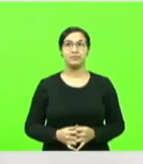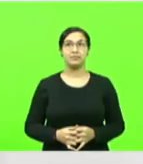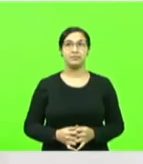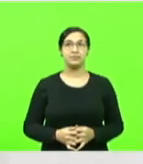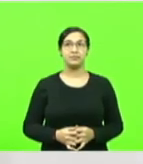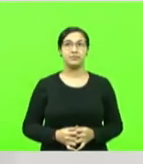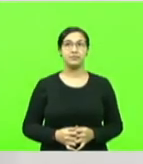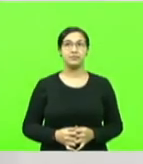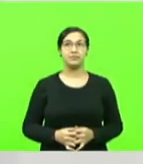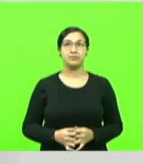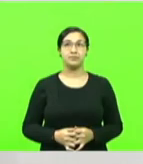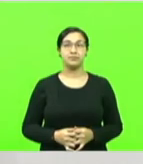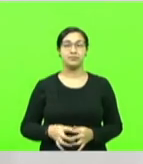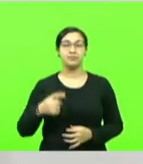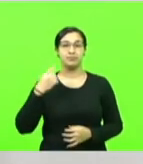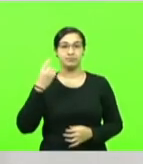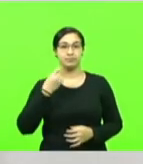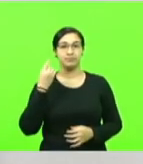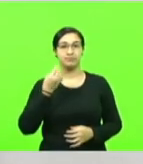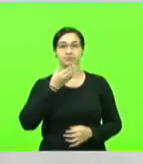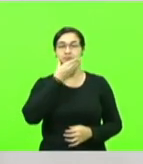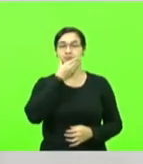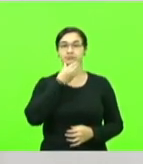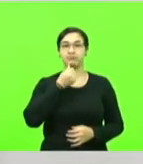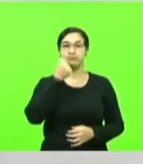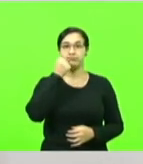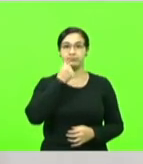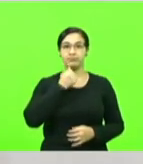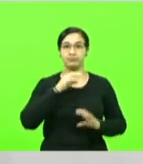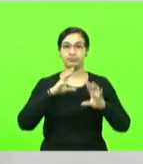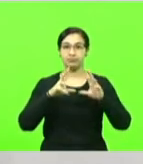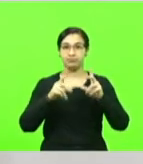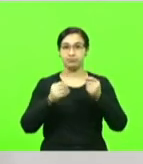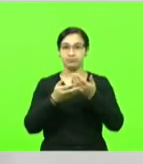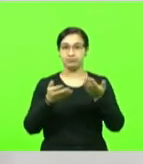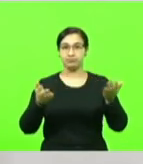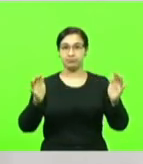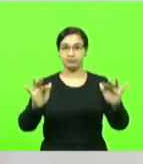Senhores deputados, senhoras deputadas, nos acompanham aqui.